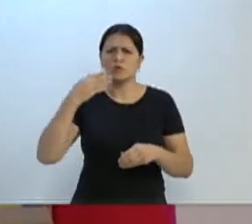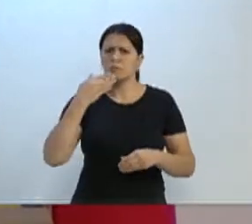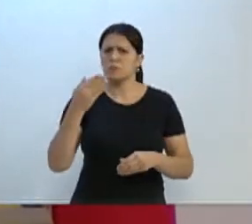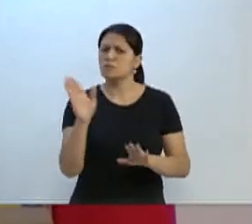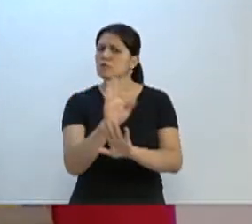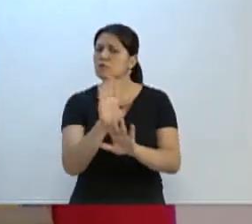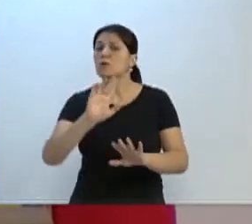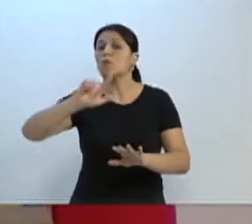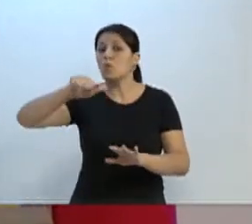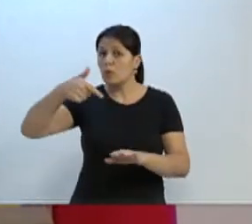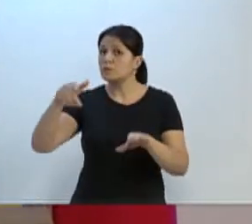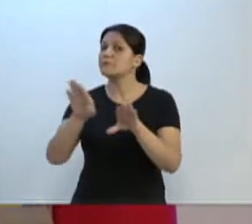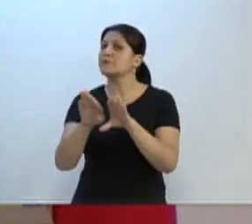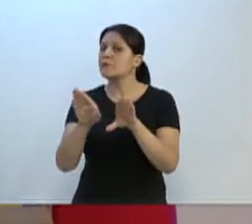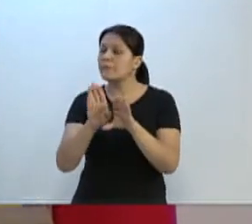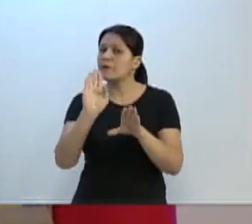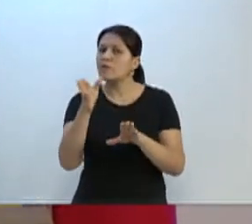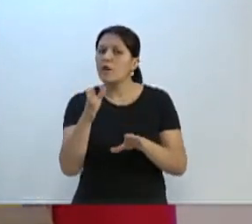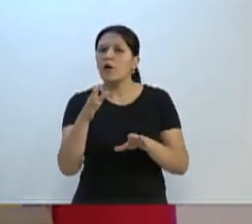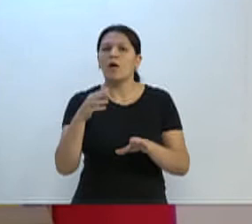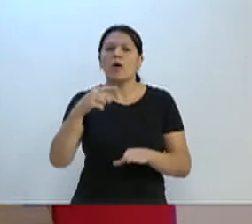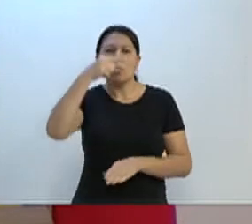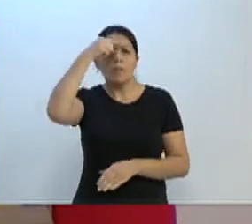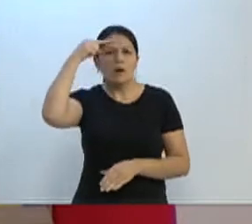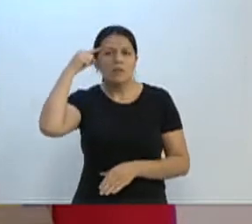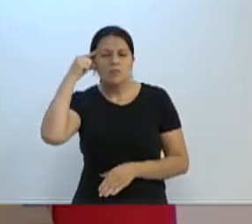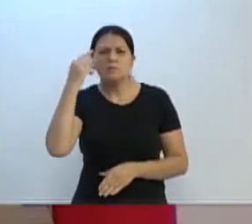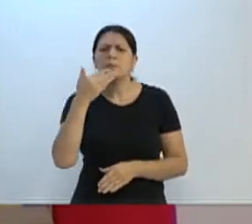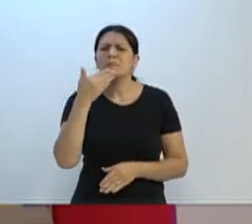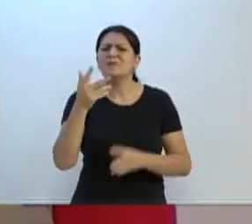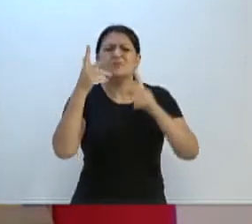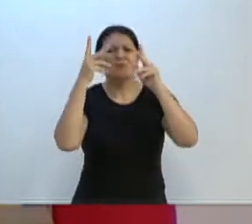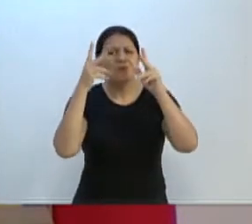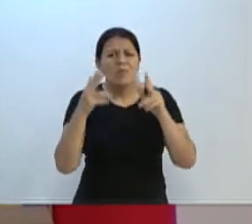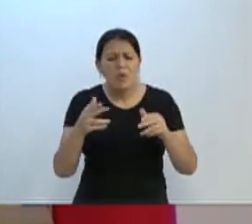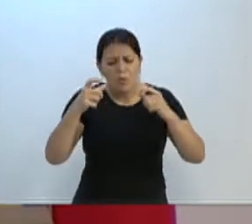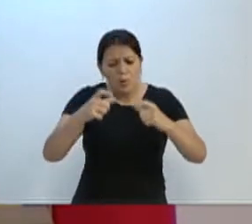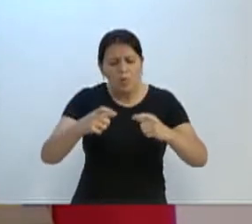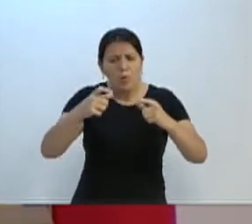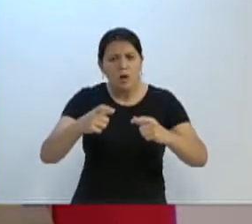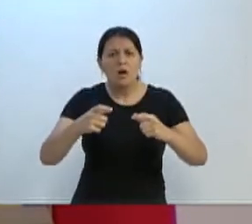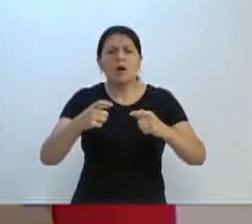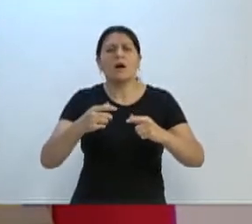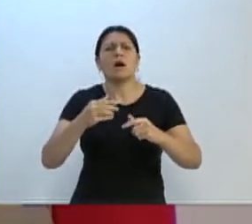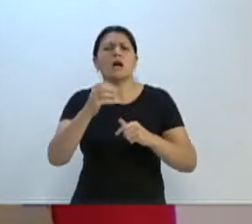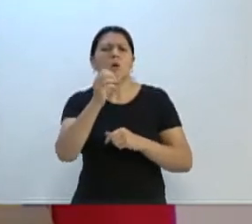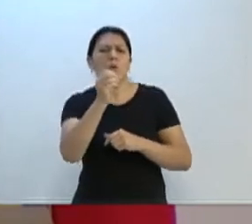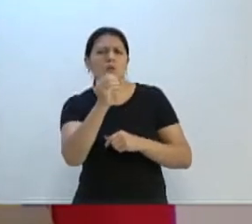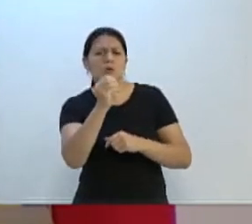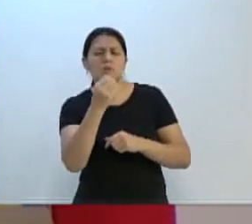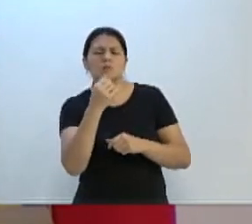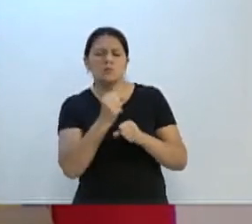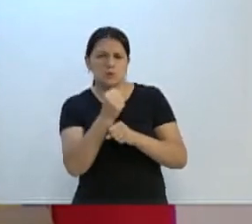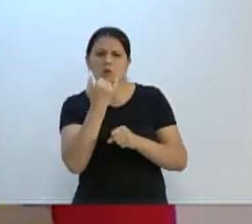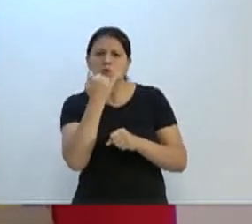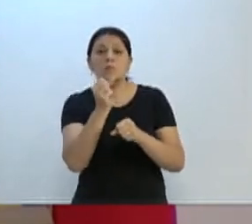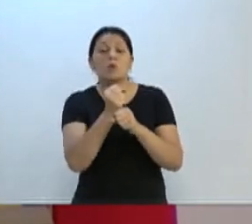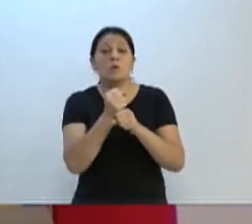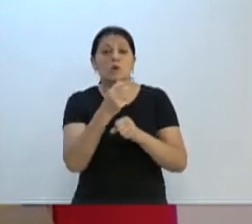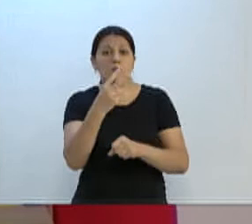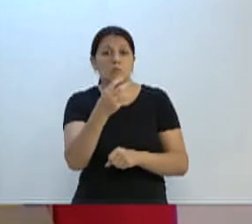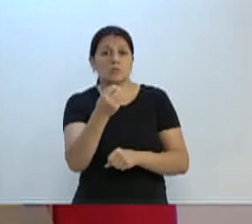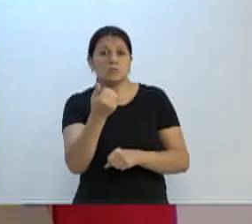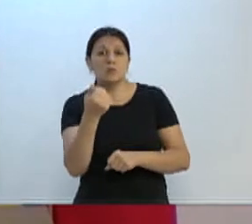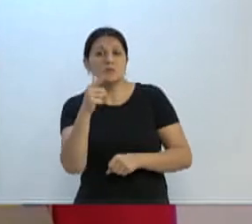Teve outros vereadores, inclusive o vereador Marcos da Rosa pediu exatamente naquele local, também em 2017, e infelizmente